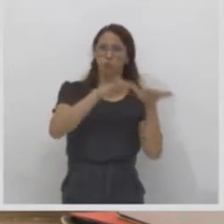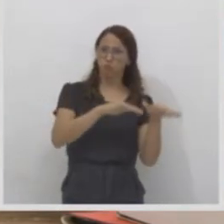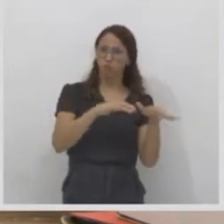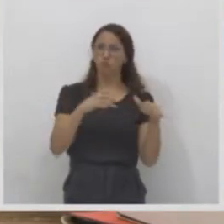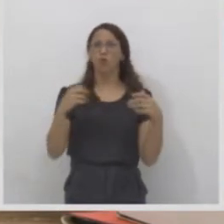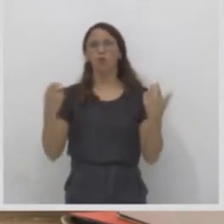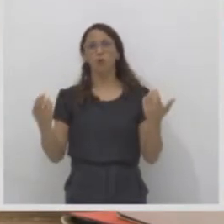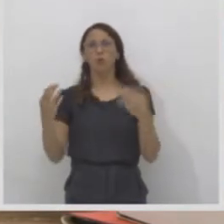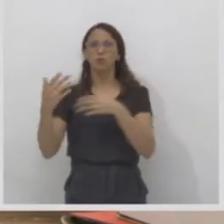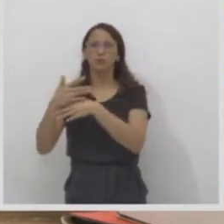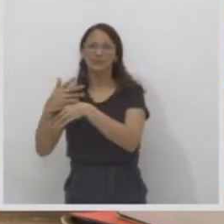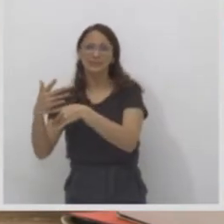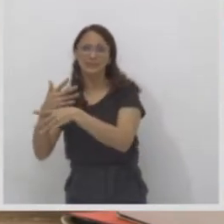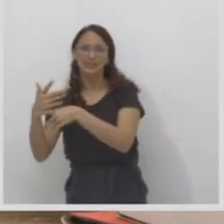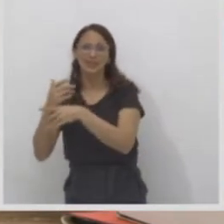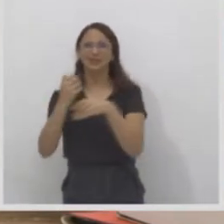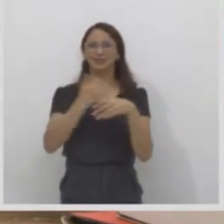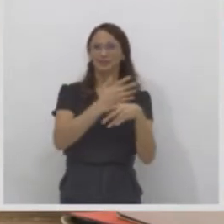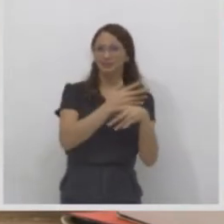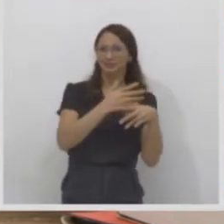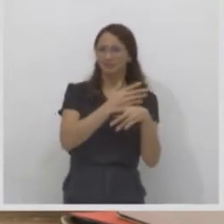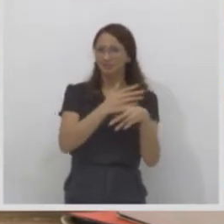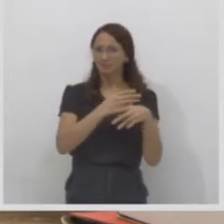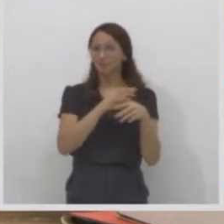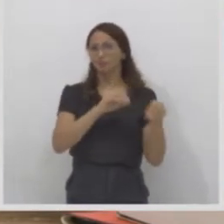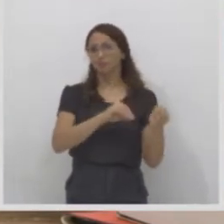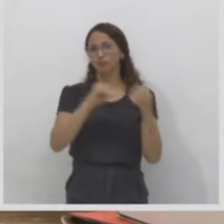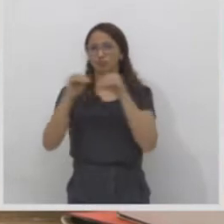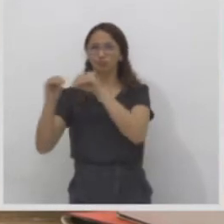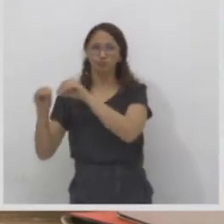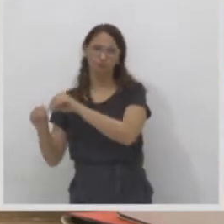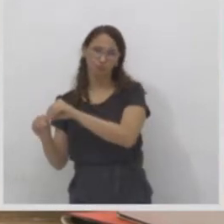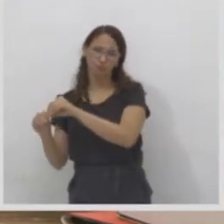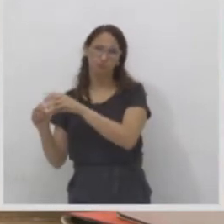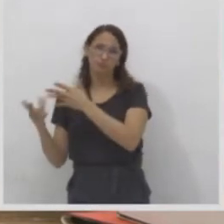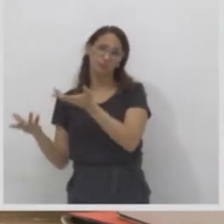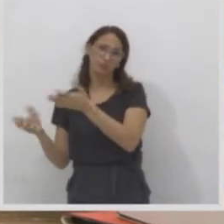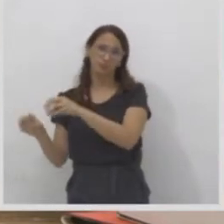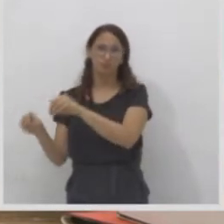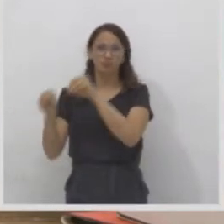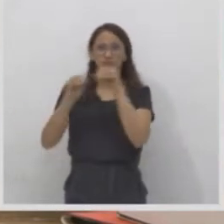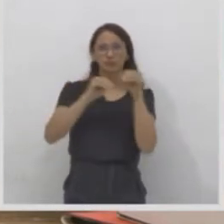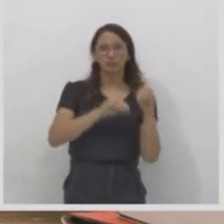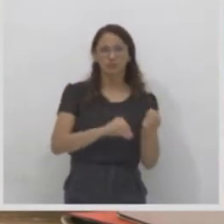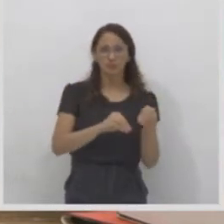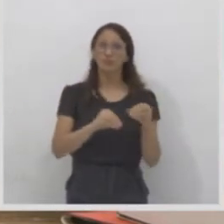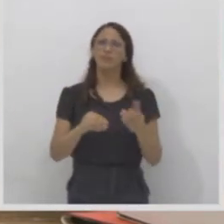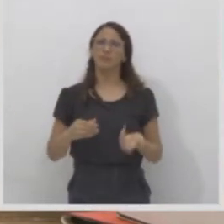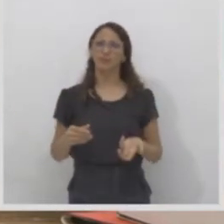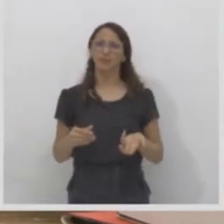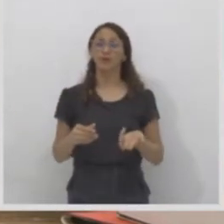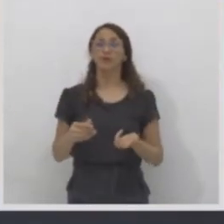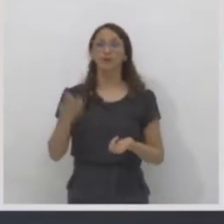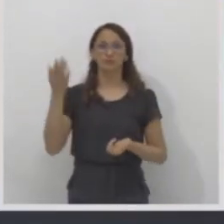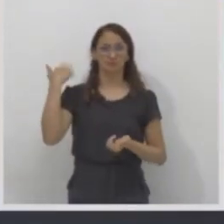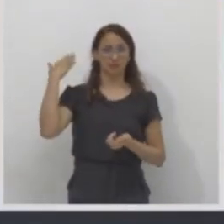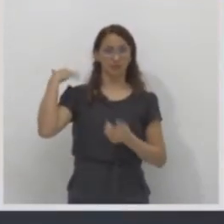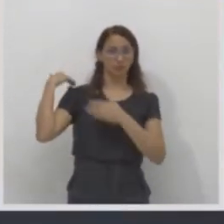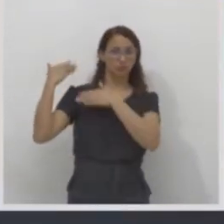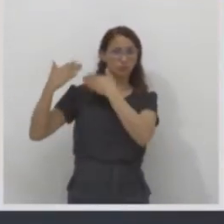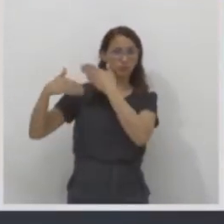começou a sua existência, ele migra, gente. Ao que se sabe, segundo os estudos